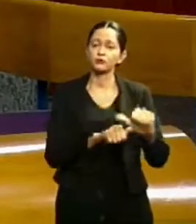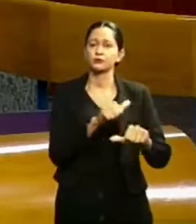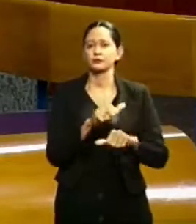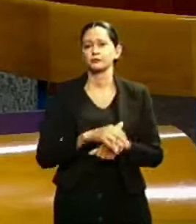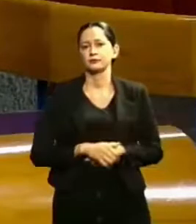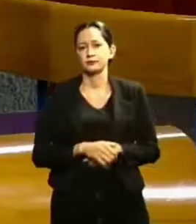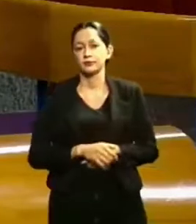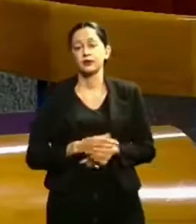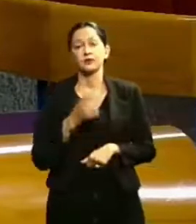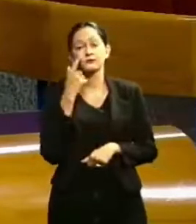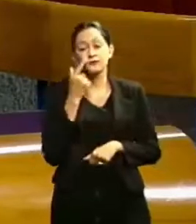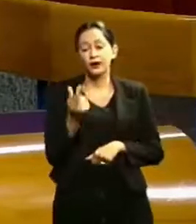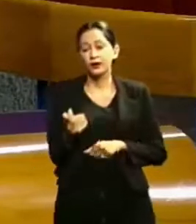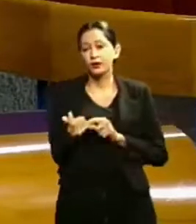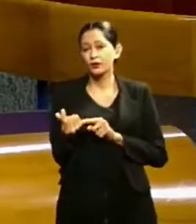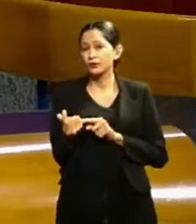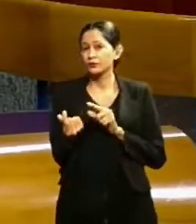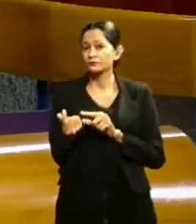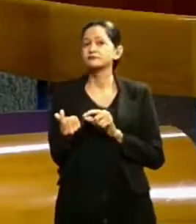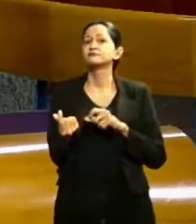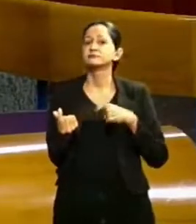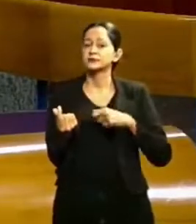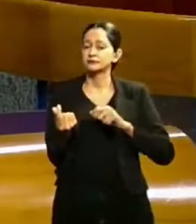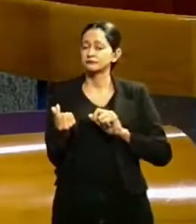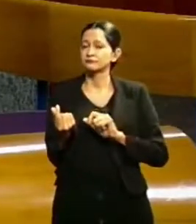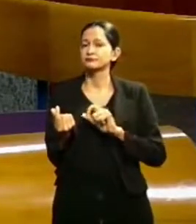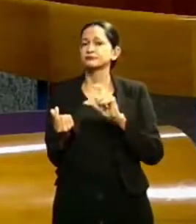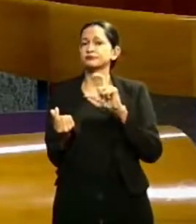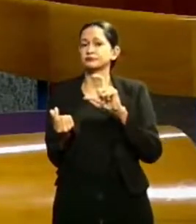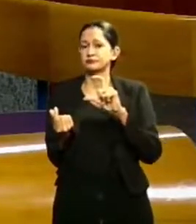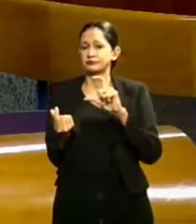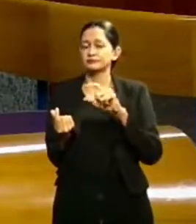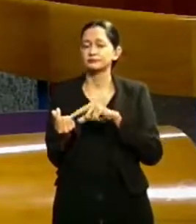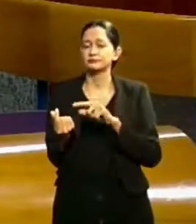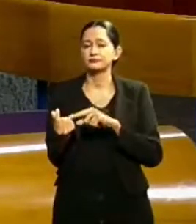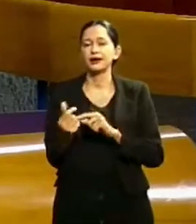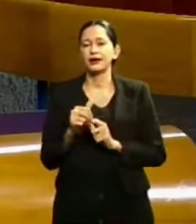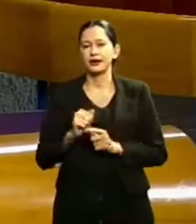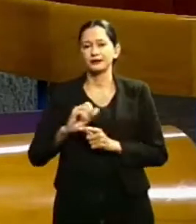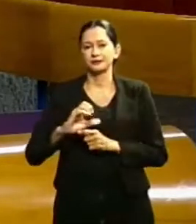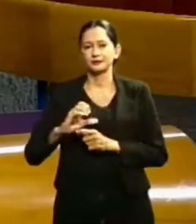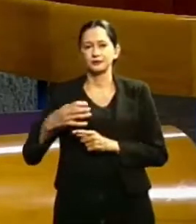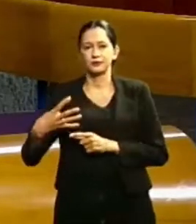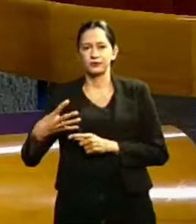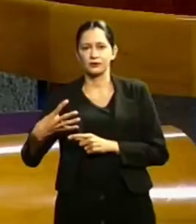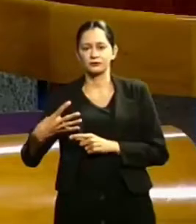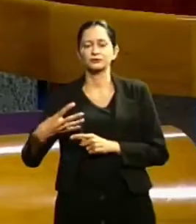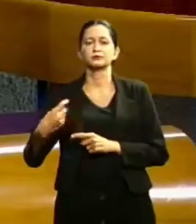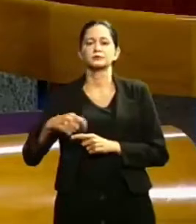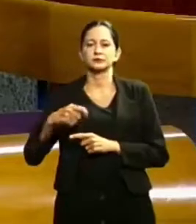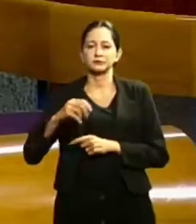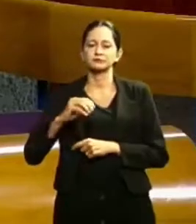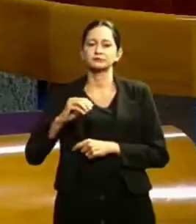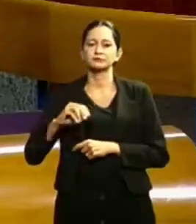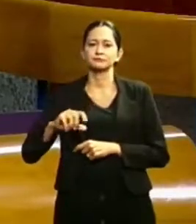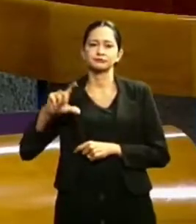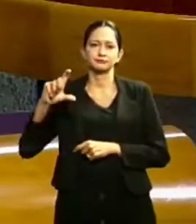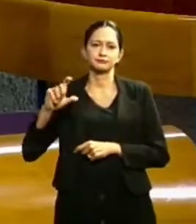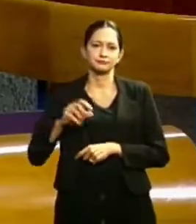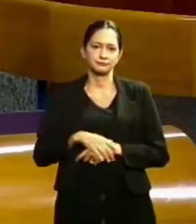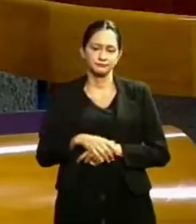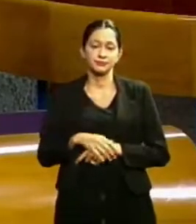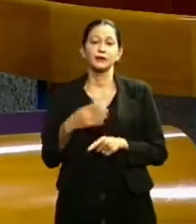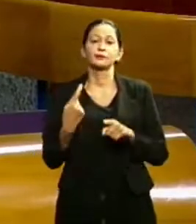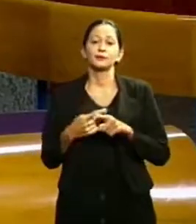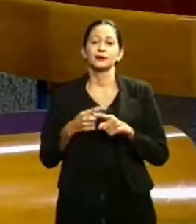reveja o valor da AC4, reveja o valor do serviço extra remunerado. Porque